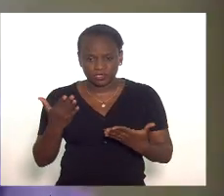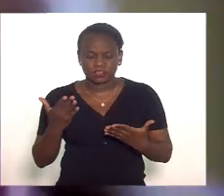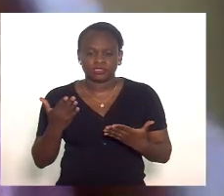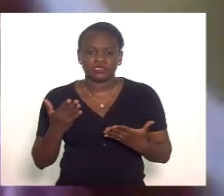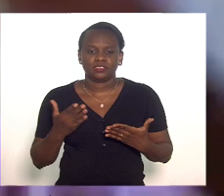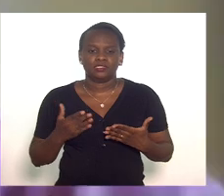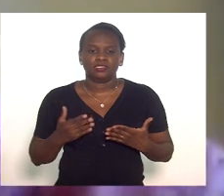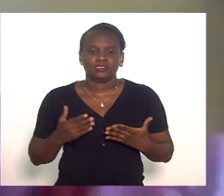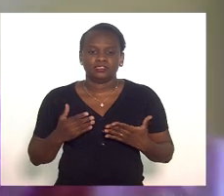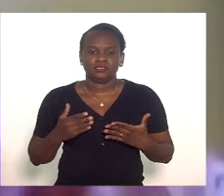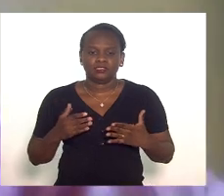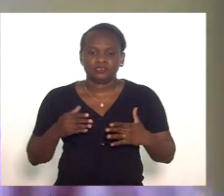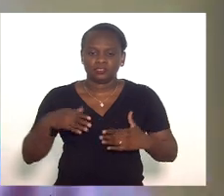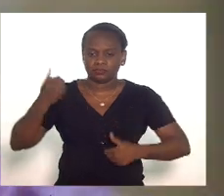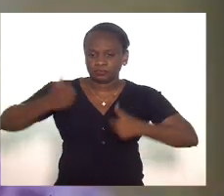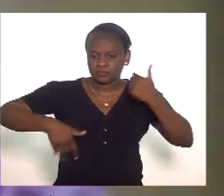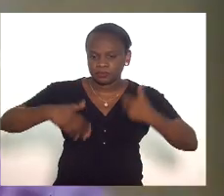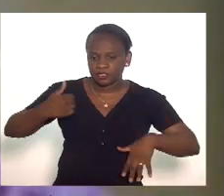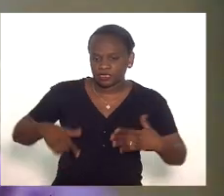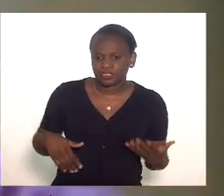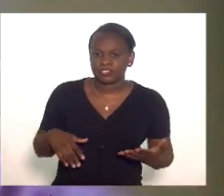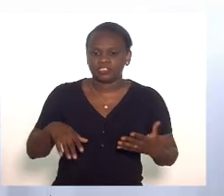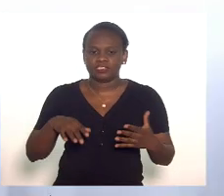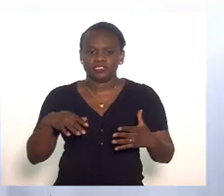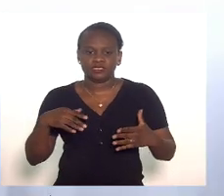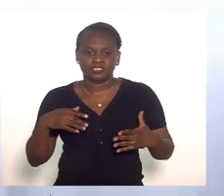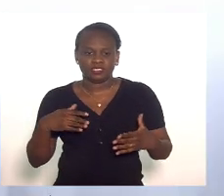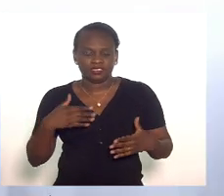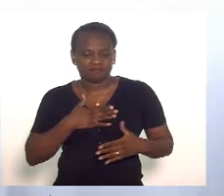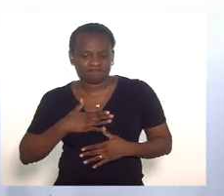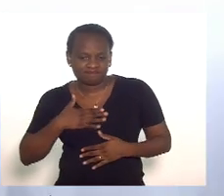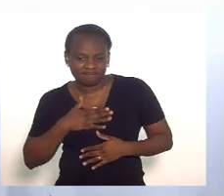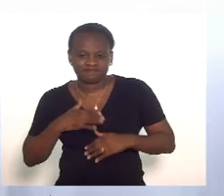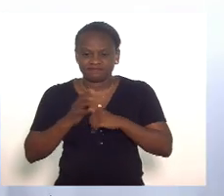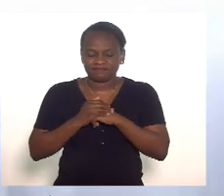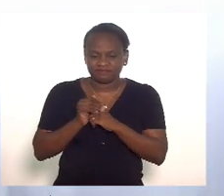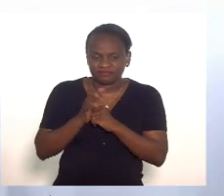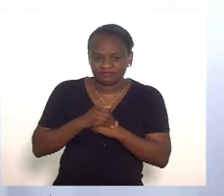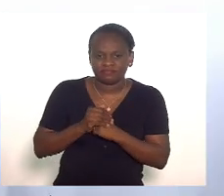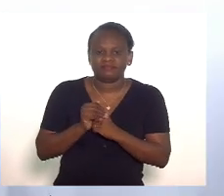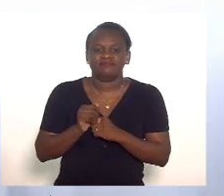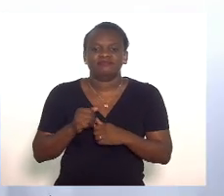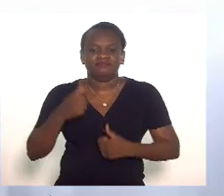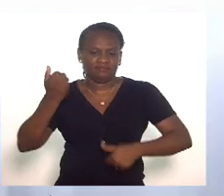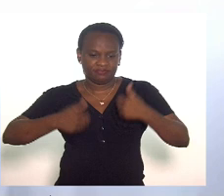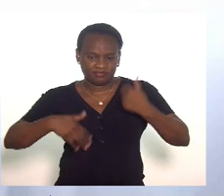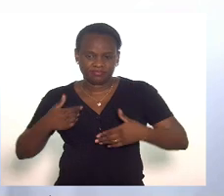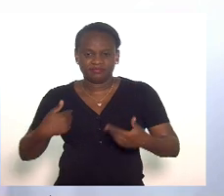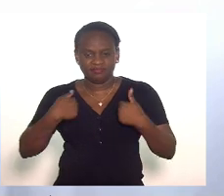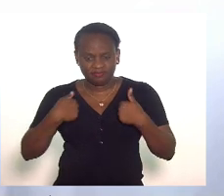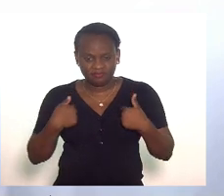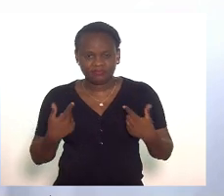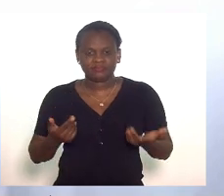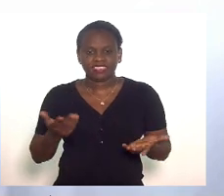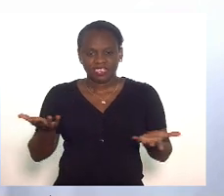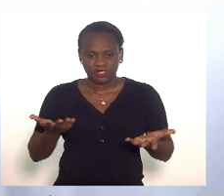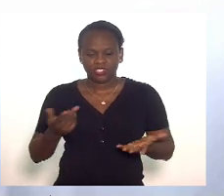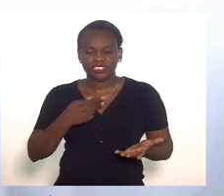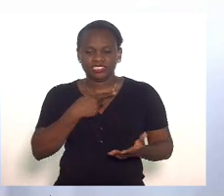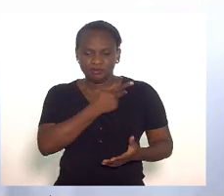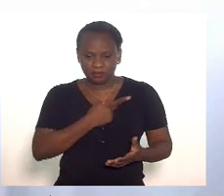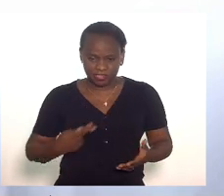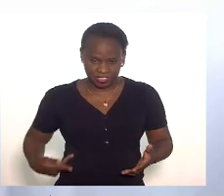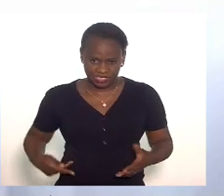todas as palavras de generosidade carinho que foram deferidas a mim que ocupa aqui nesse